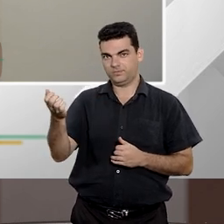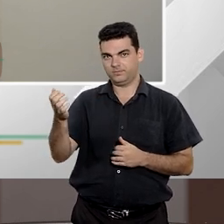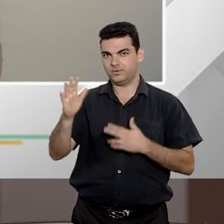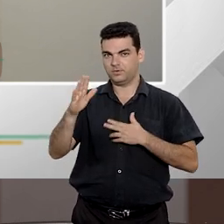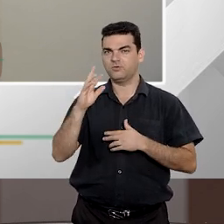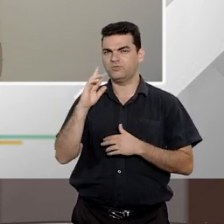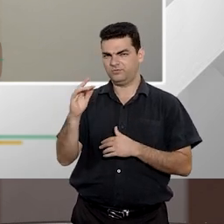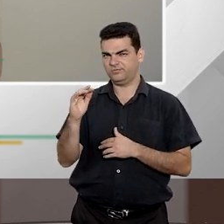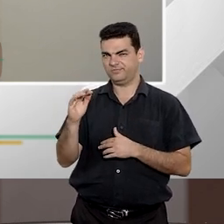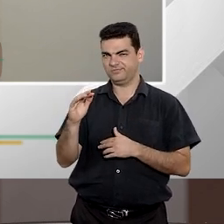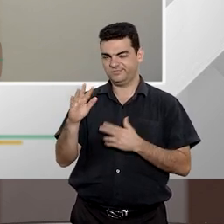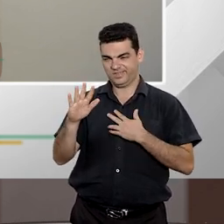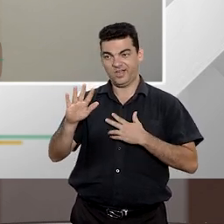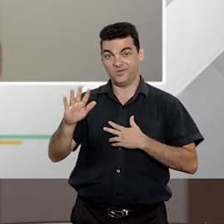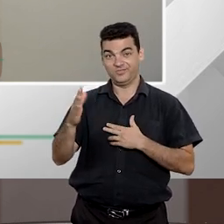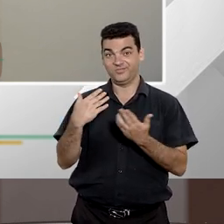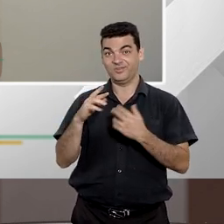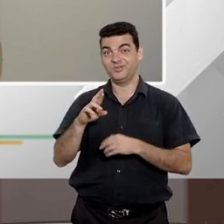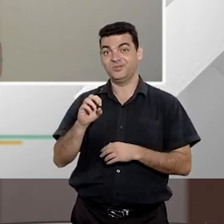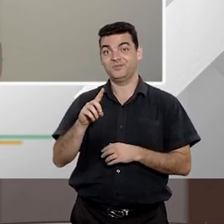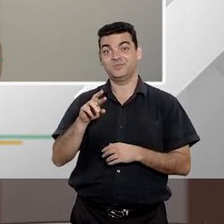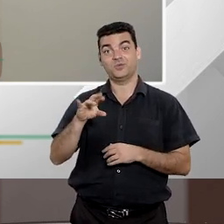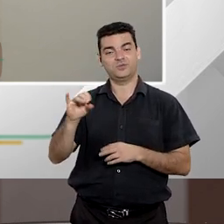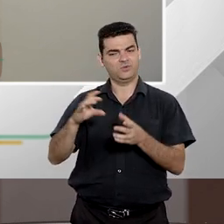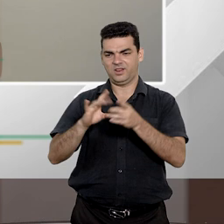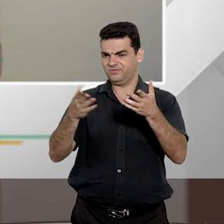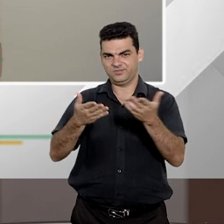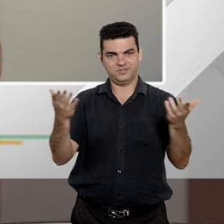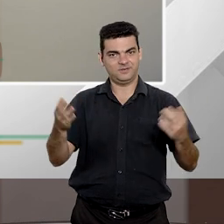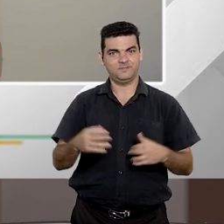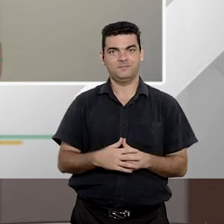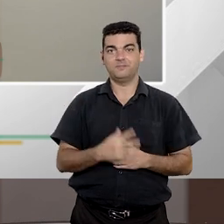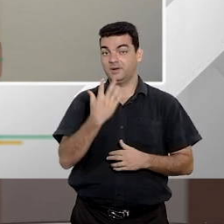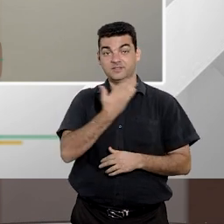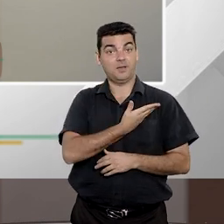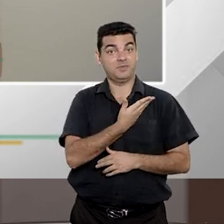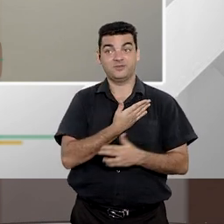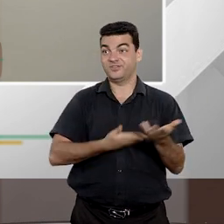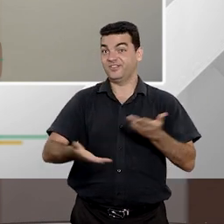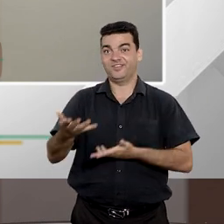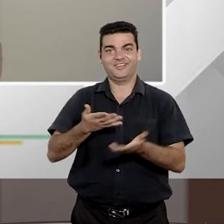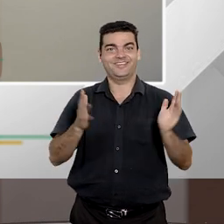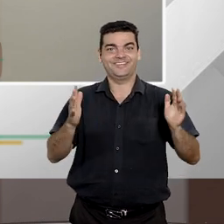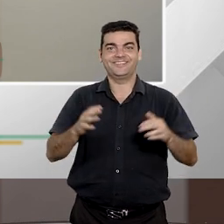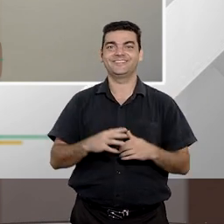só de Rodrigo. Certo, fica à vantagem, então. Já estou respondendo pelo professor.